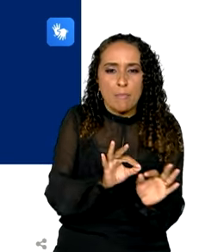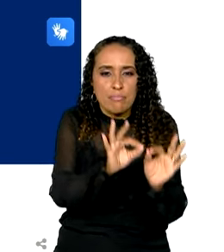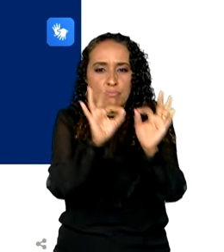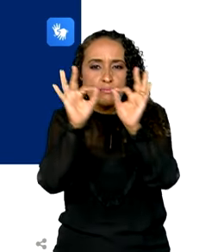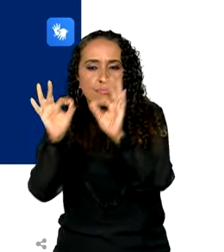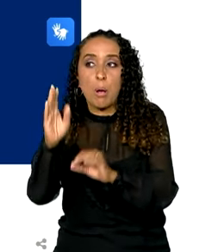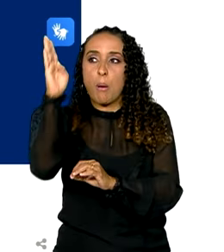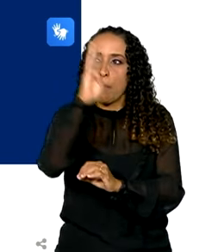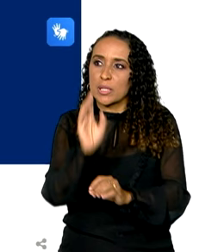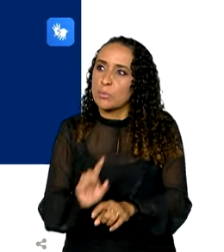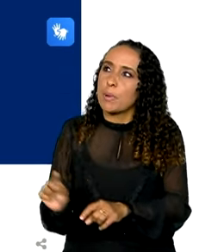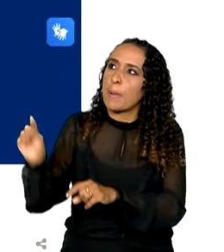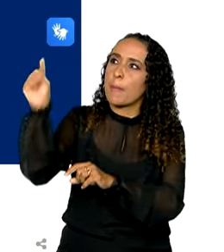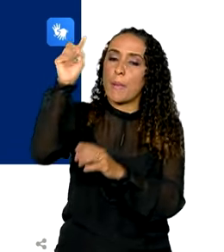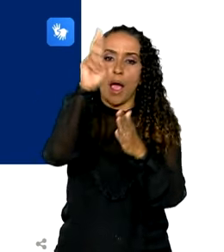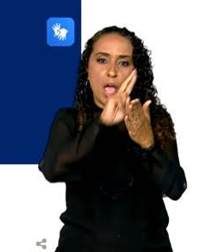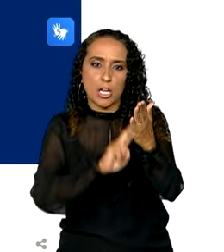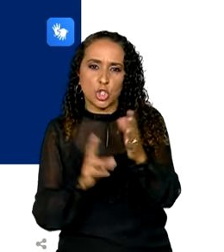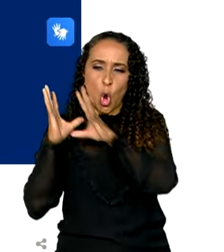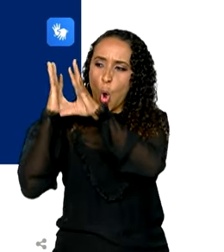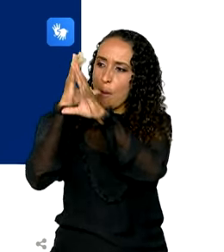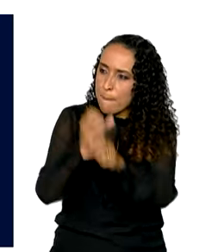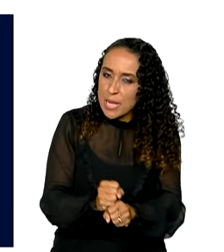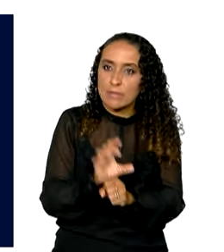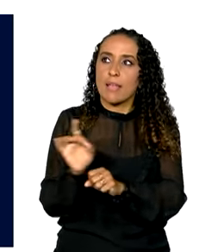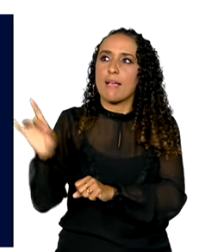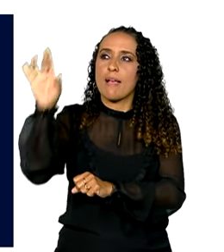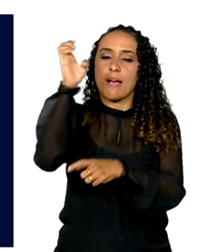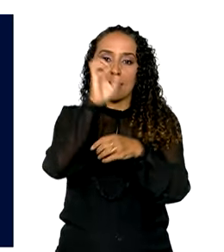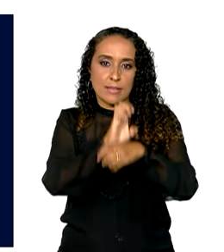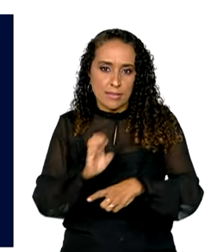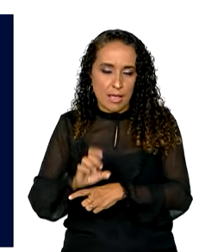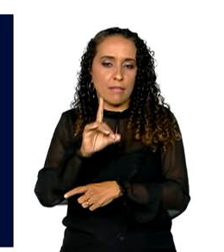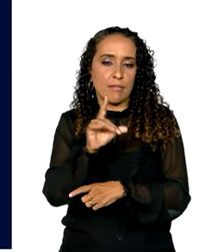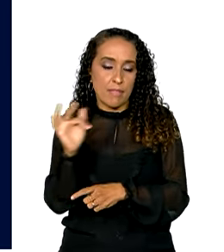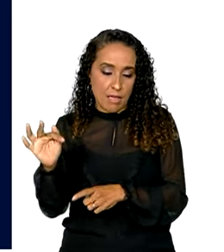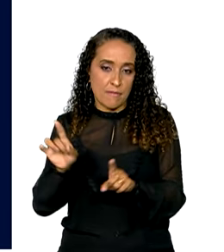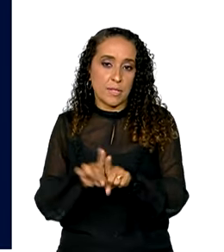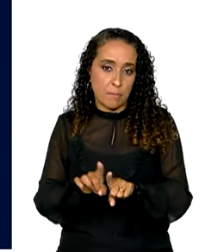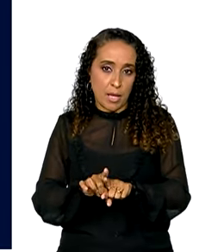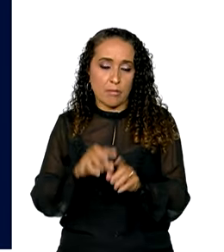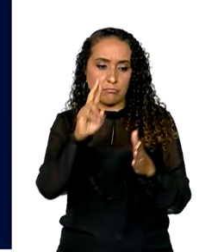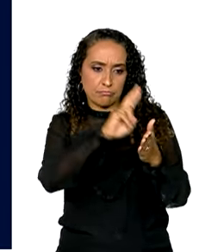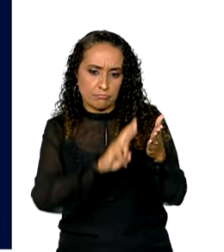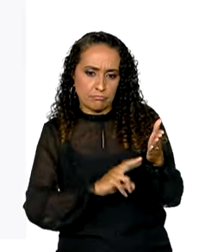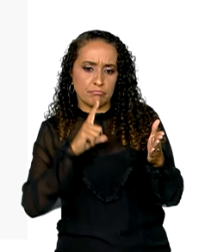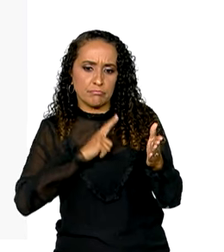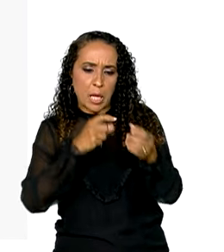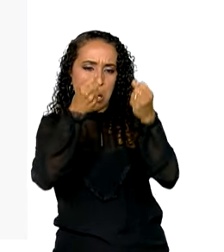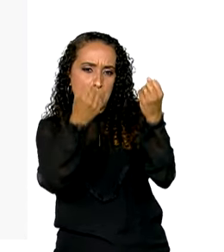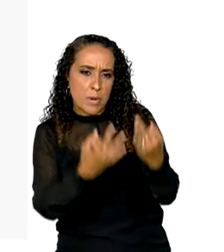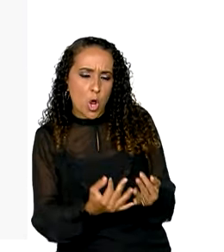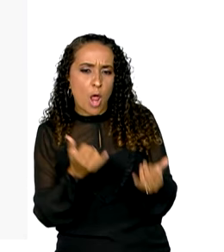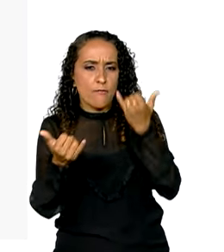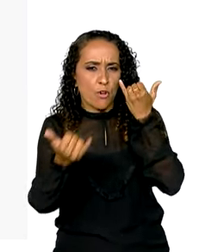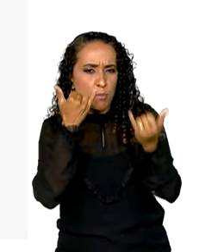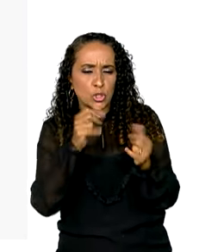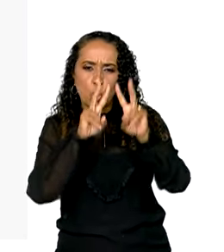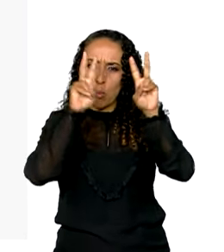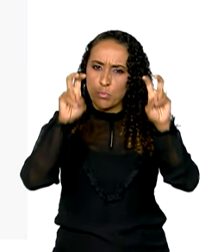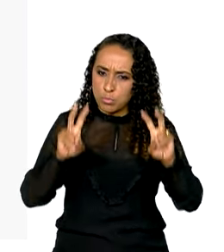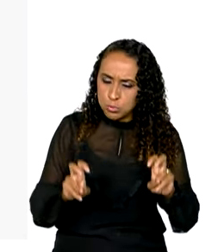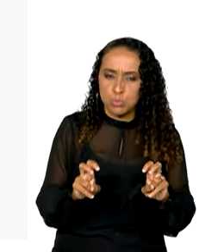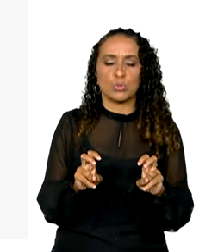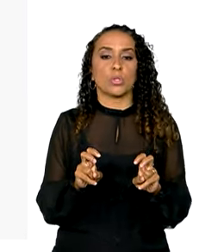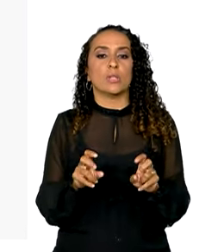Brasil que oferece relatórios completos para cada estado e o Distrito Federal. Os relatórios têm, além das informações sobre os oito